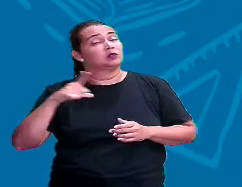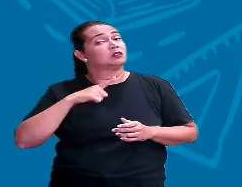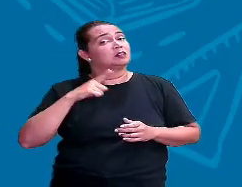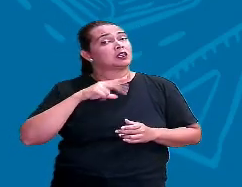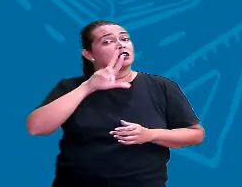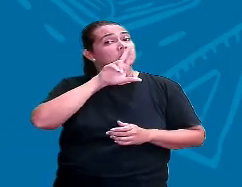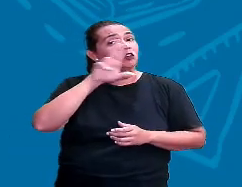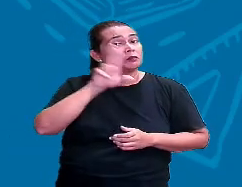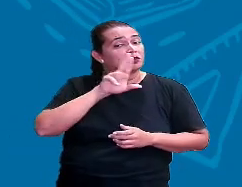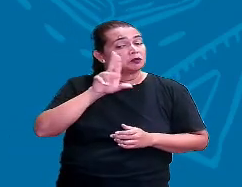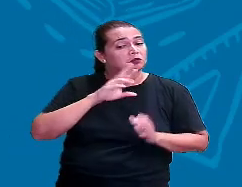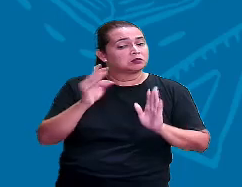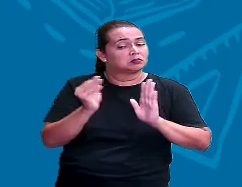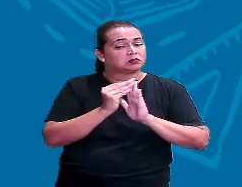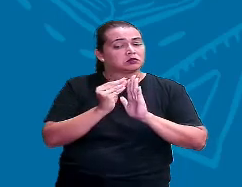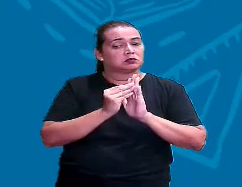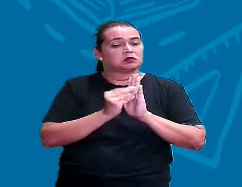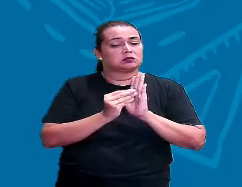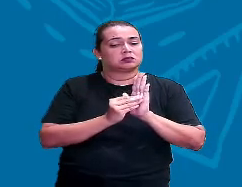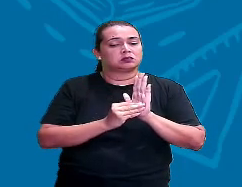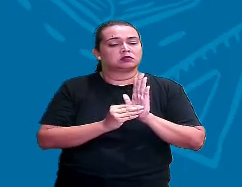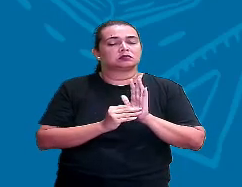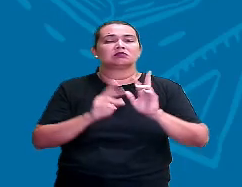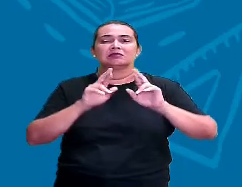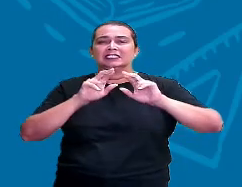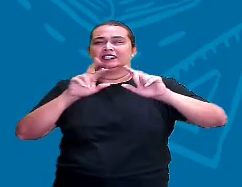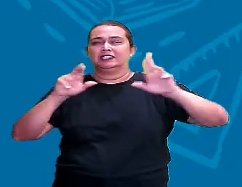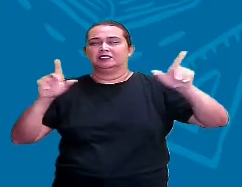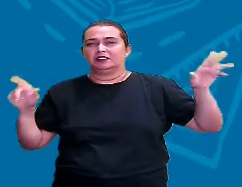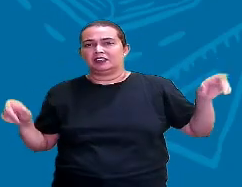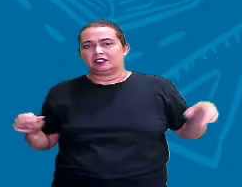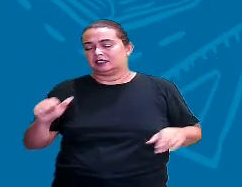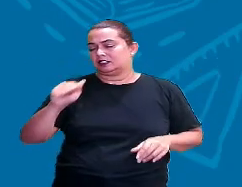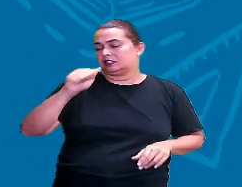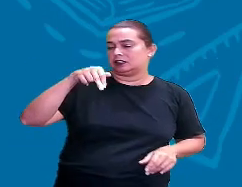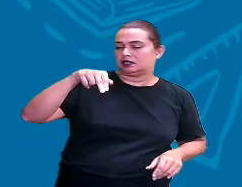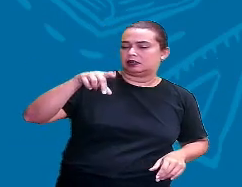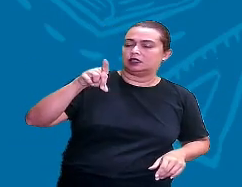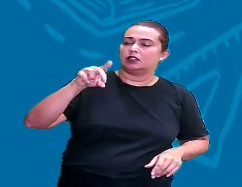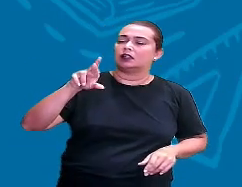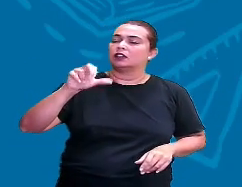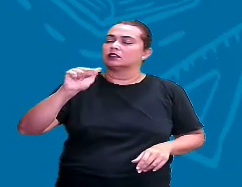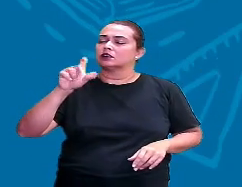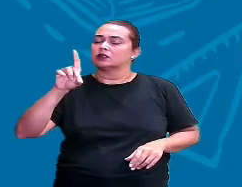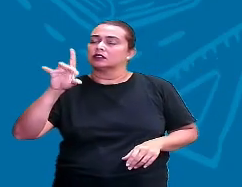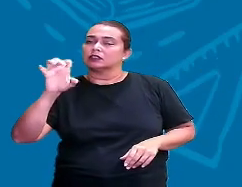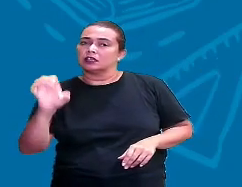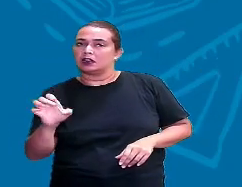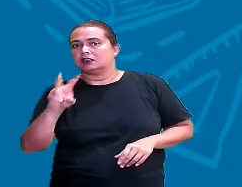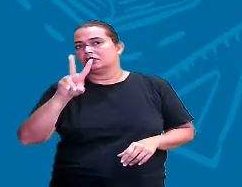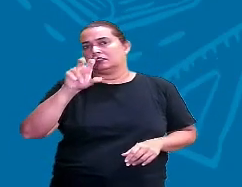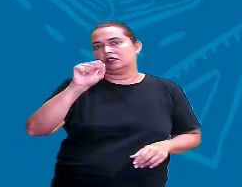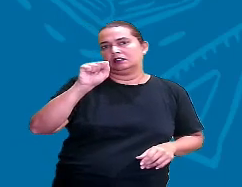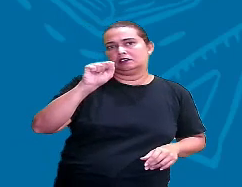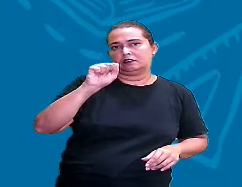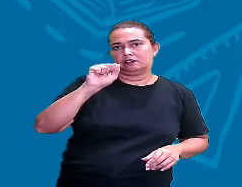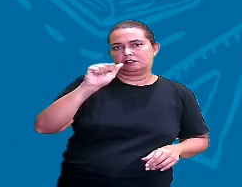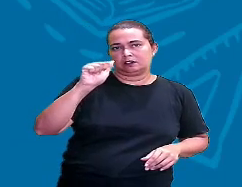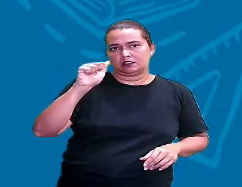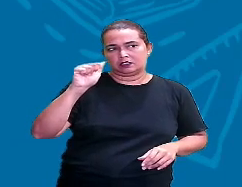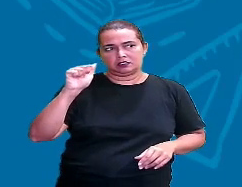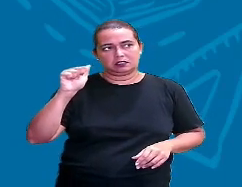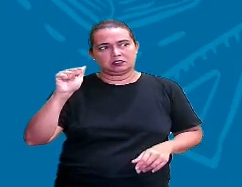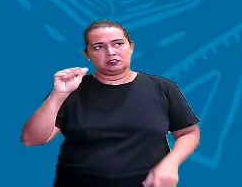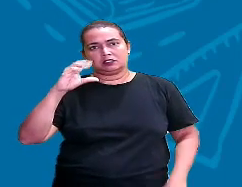tem o Vasconcelos, Andrade, enfim, vários outros aí, né? Que vocês podem pesquisar lá, tá bem?